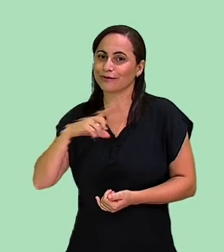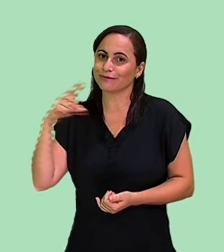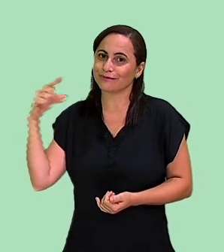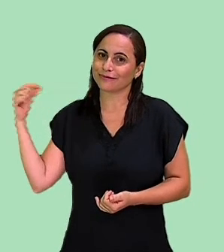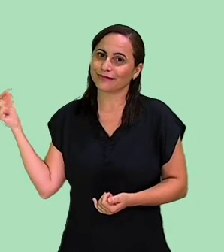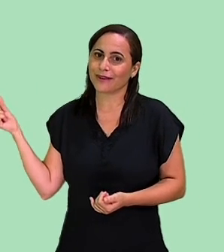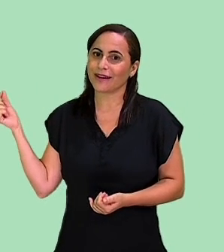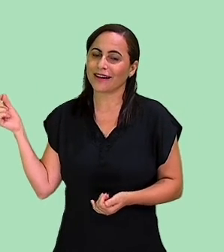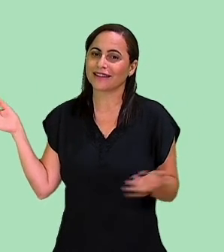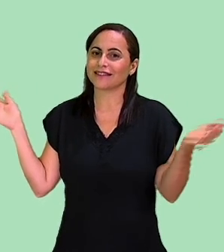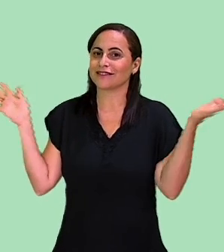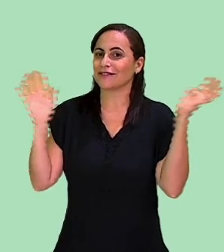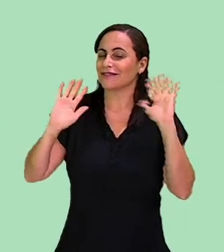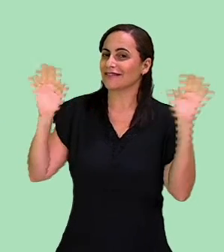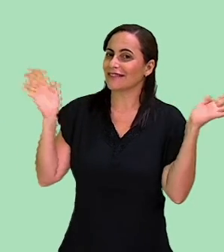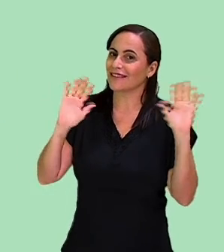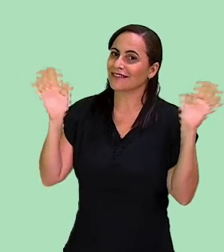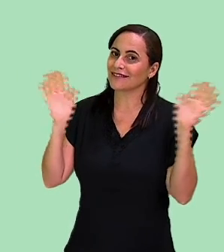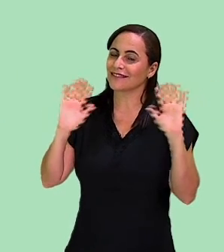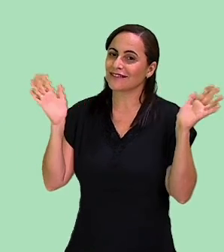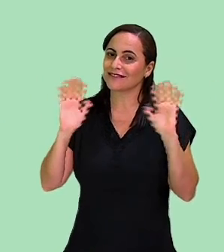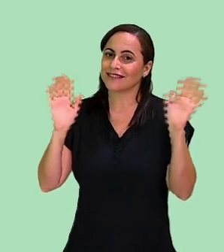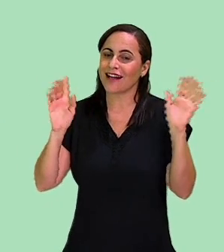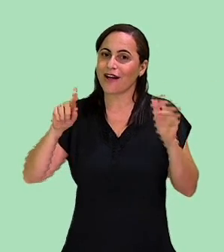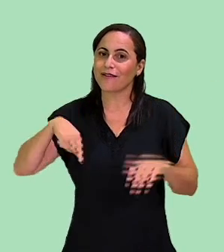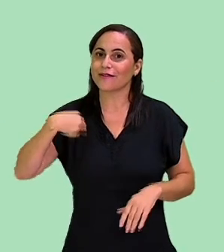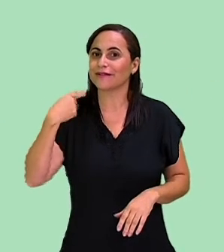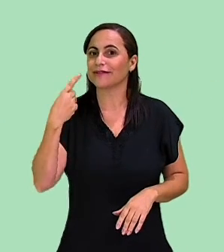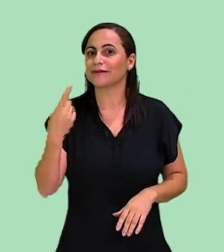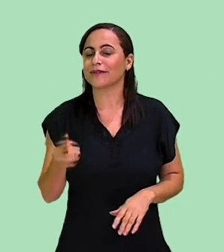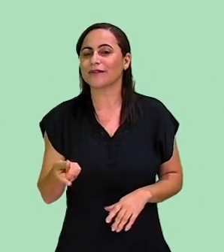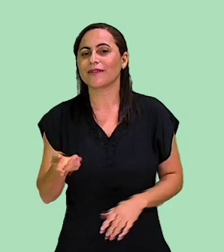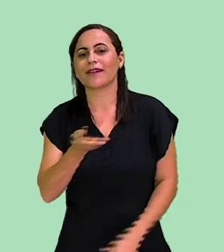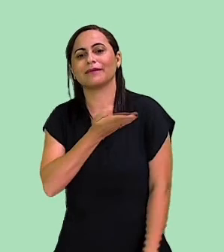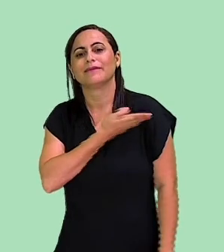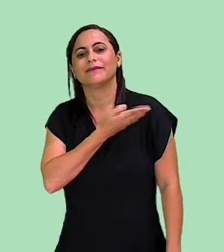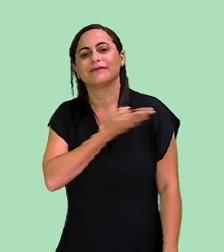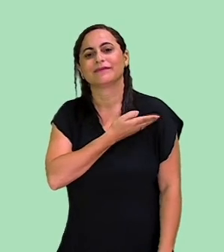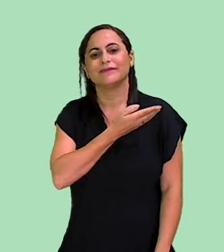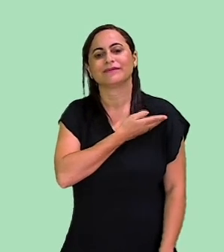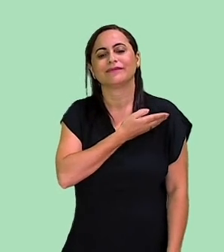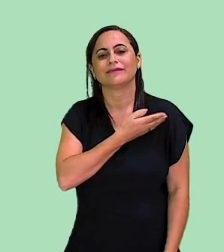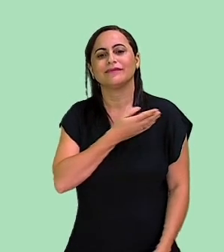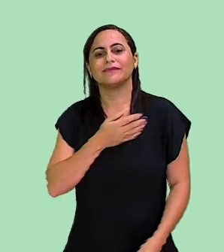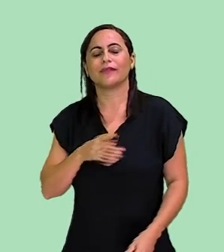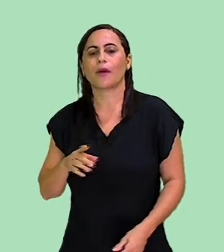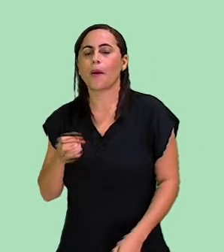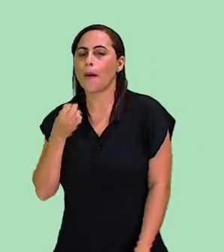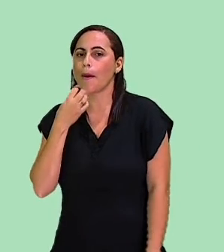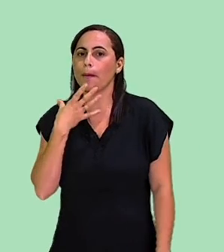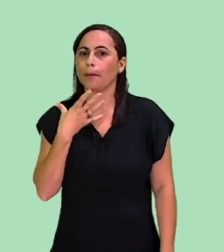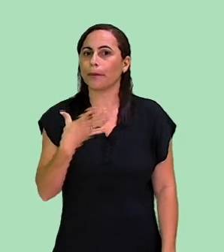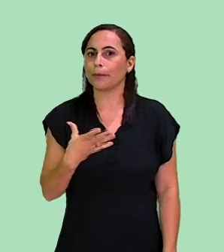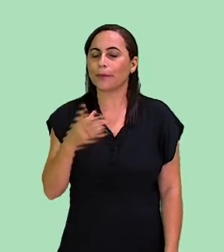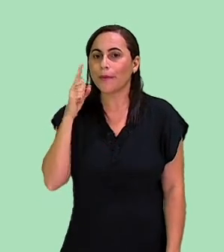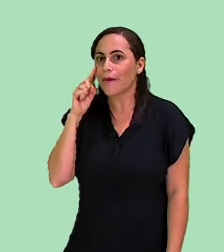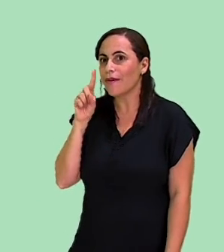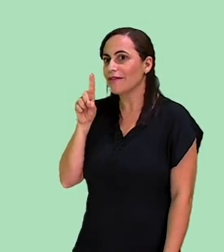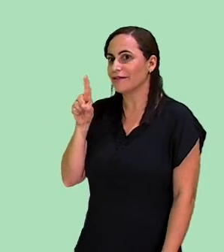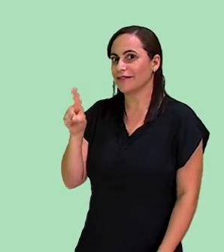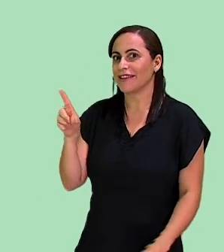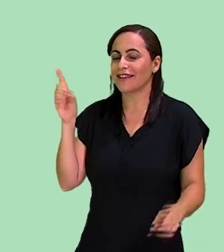até logo, amiguinho. Tchau, tchau, tchau, até logo, amiguinho. Foi bom te ver,